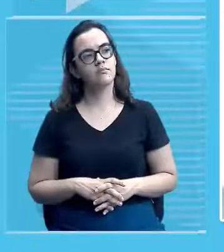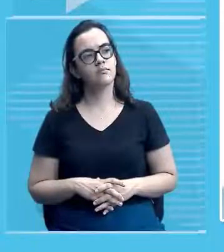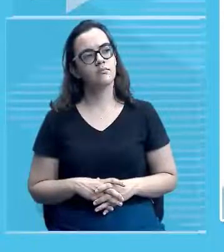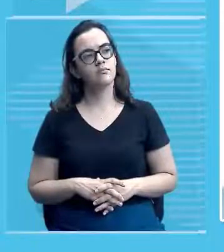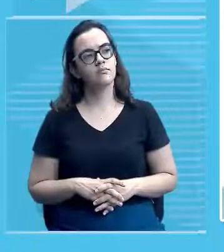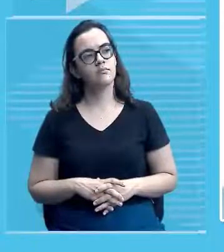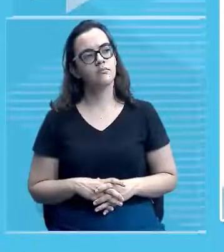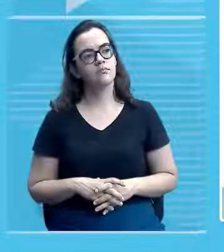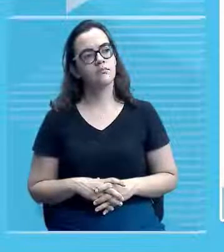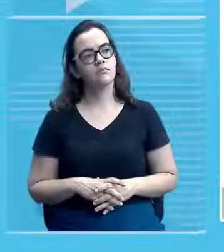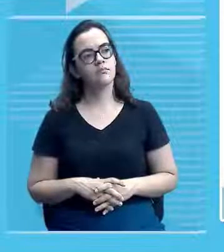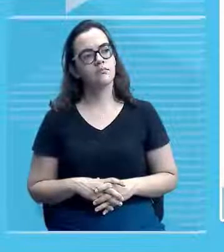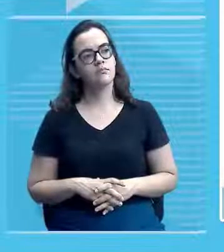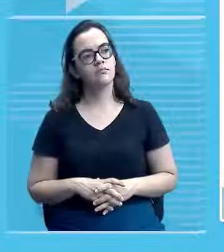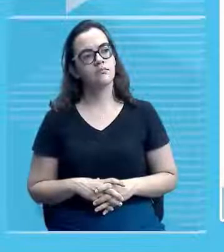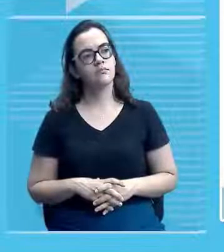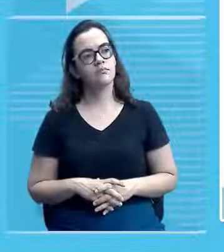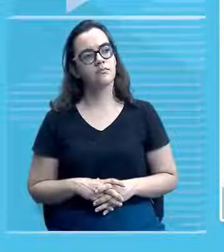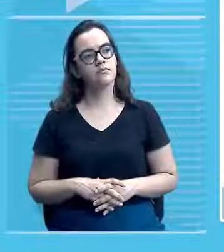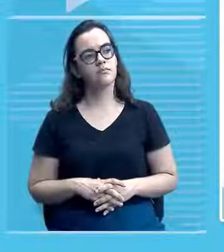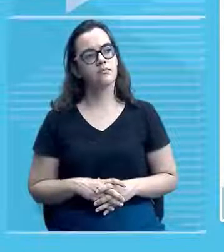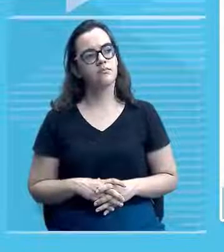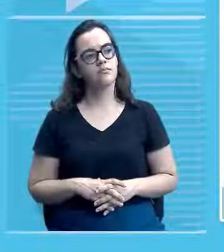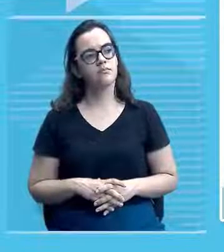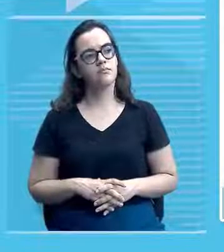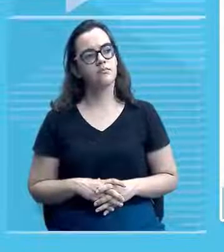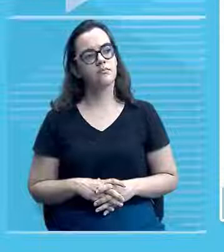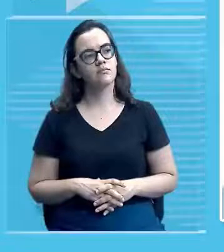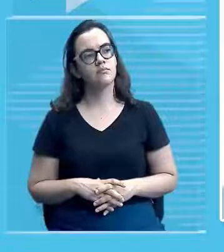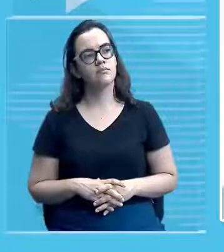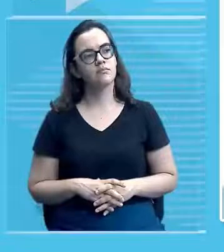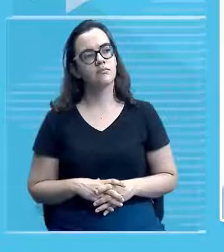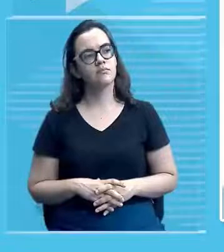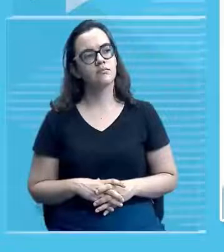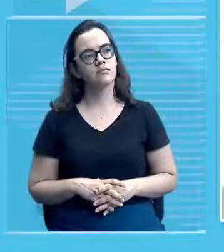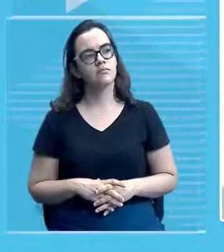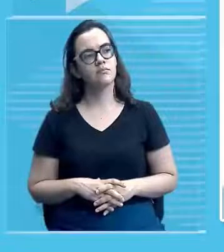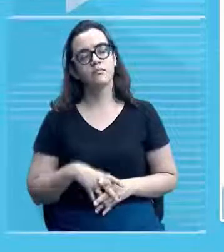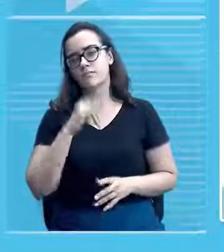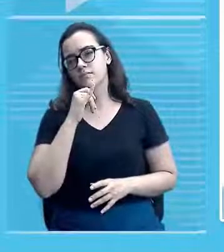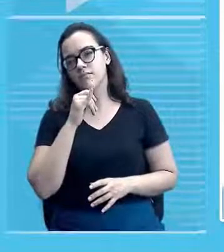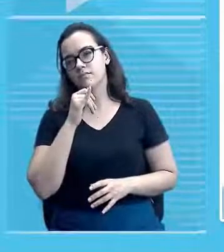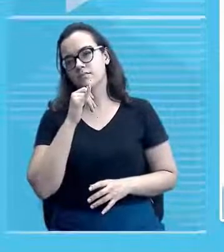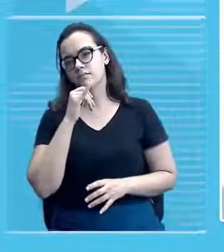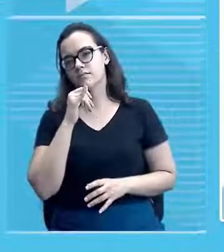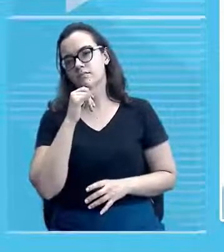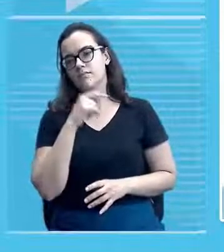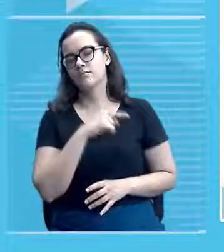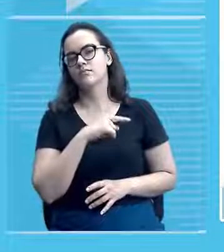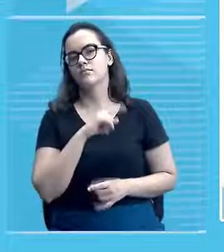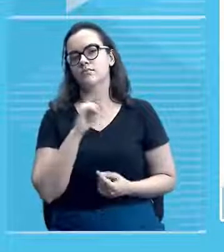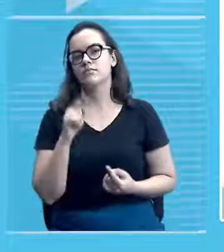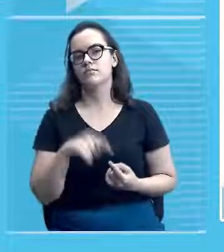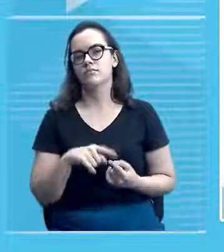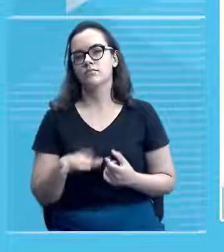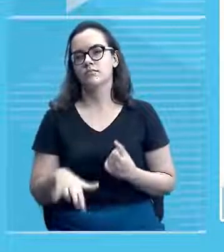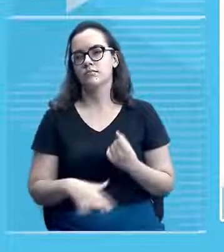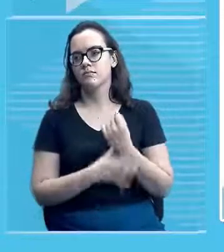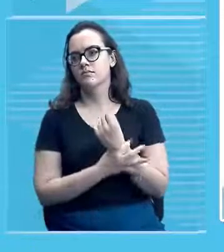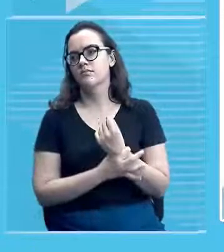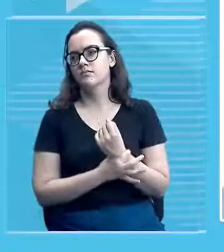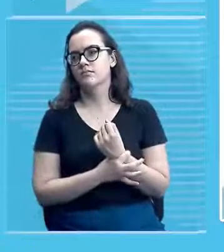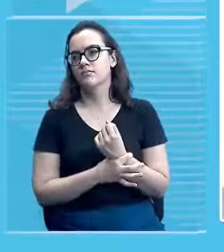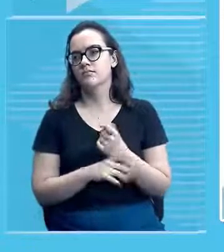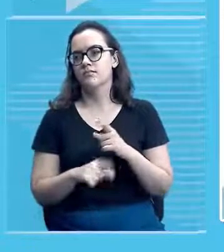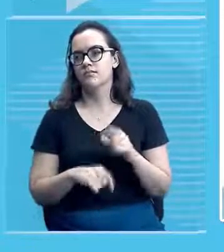abrangente, né? próprias fazendas nacionais, né? Tem em sua preservação a tarefa de